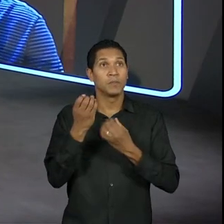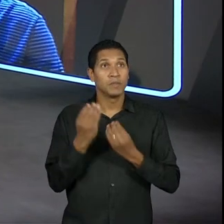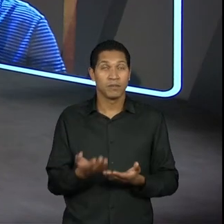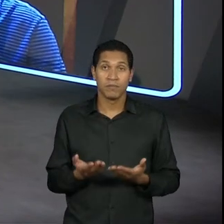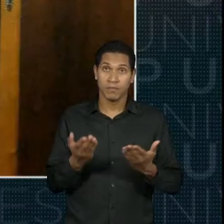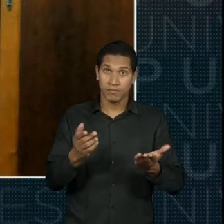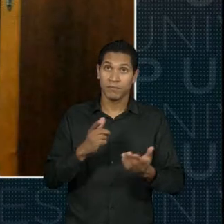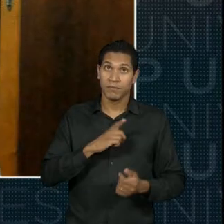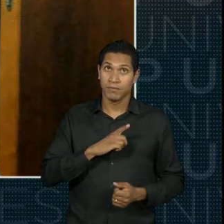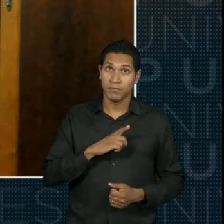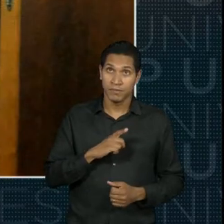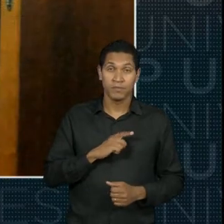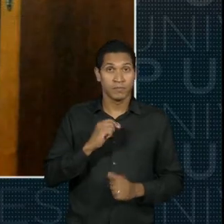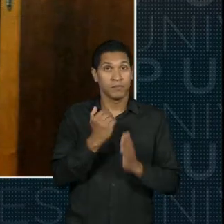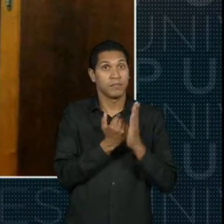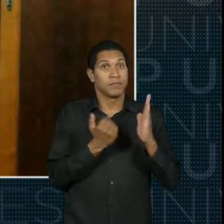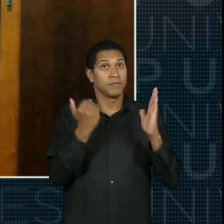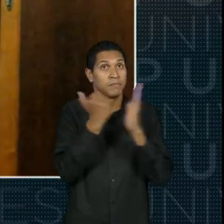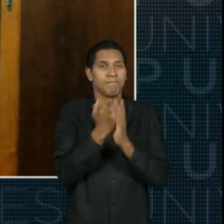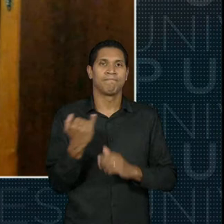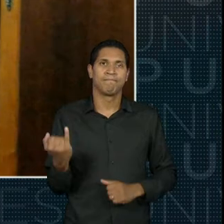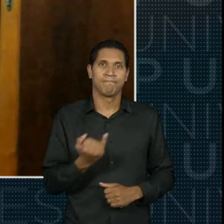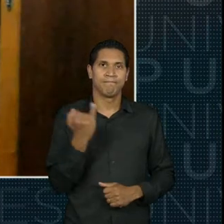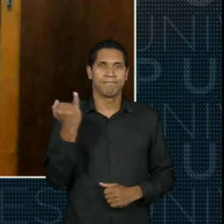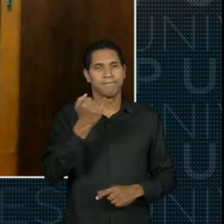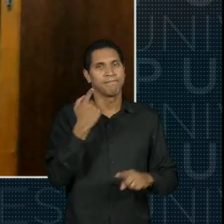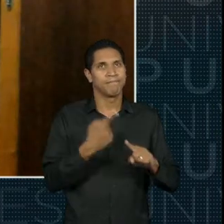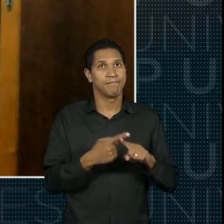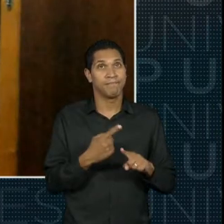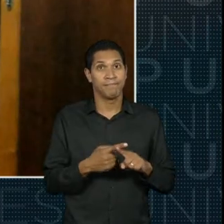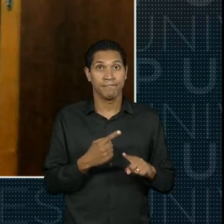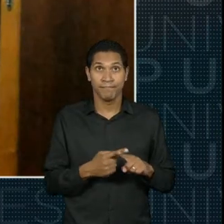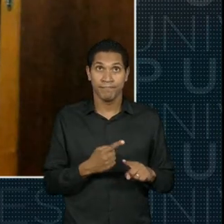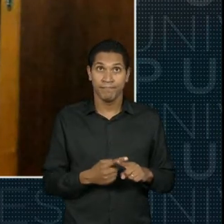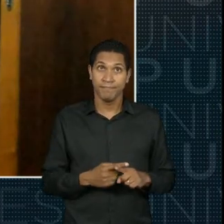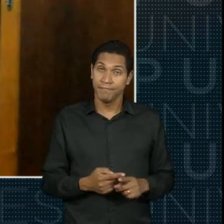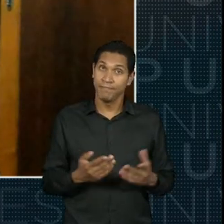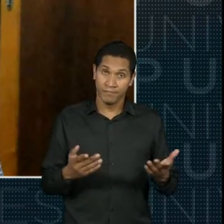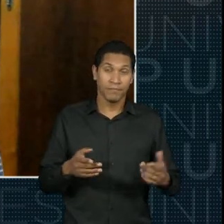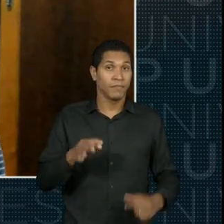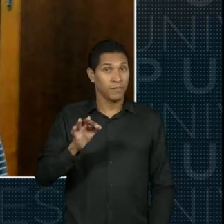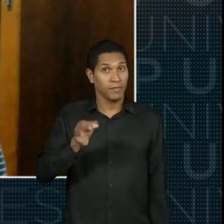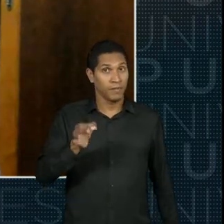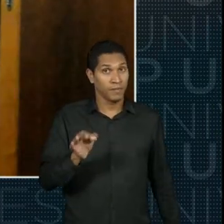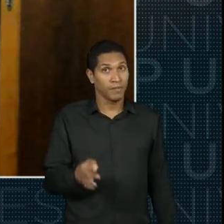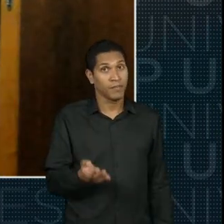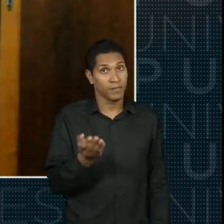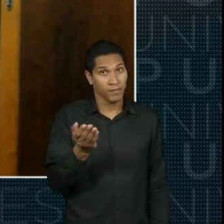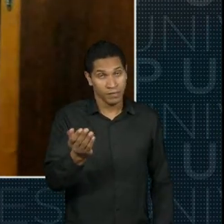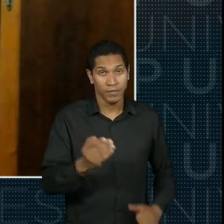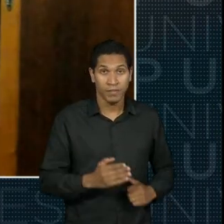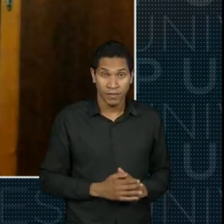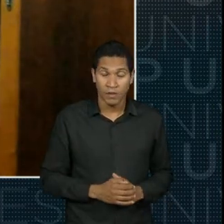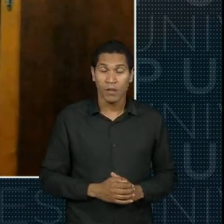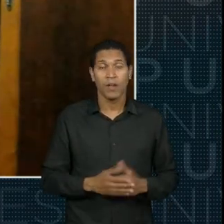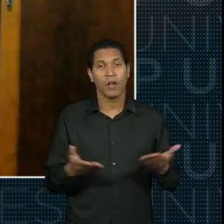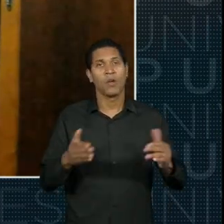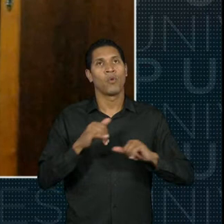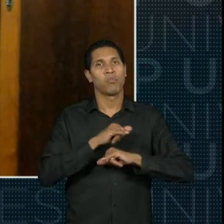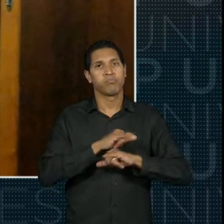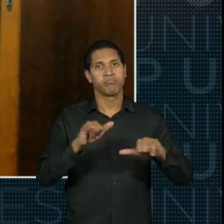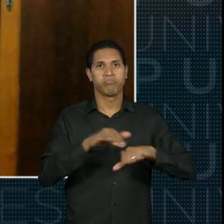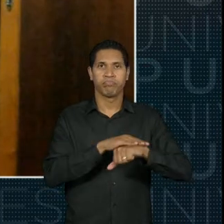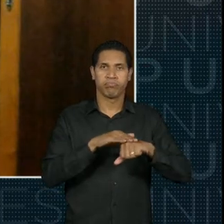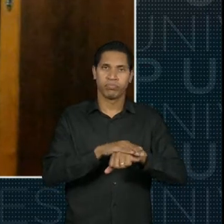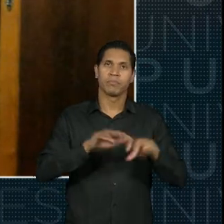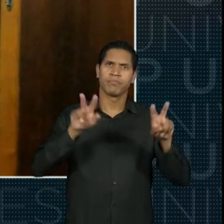você enfatizou é muito pertinente porque é exatamente disso que eu vou tratar agora, esse é um